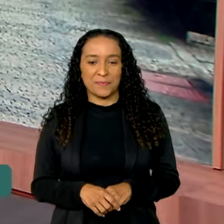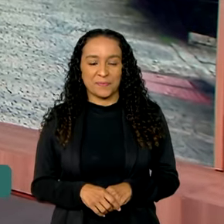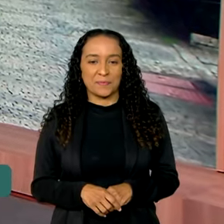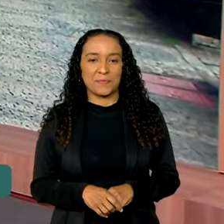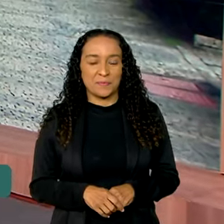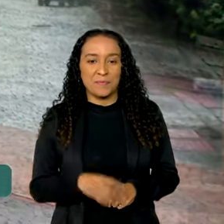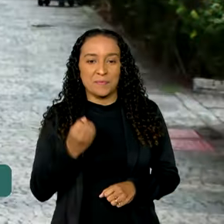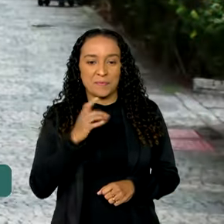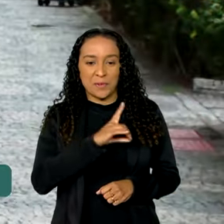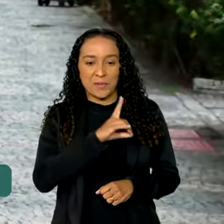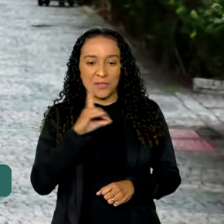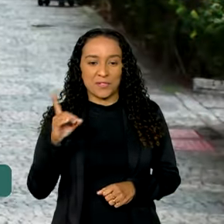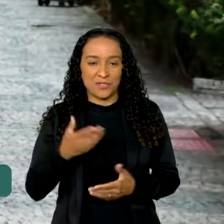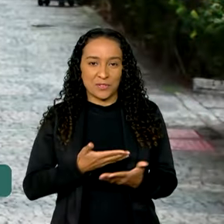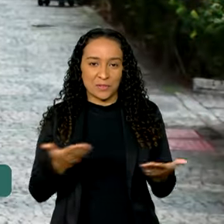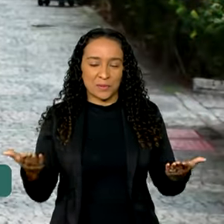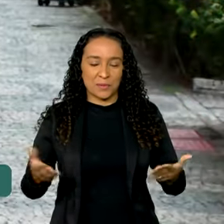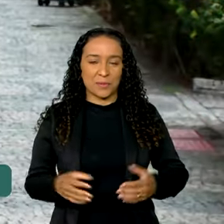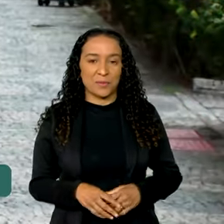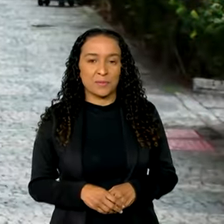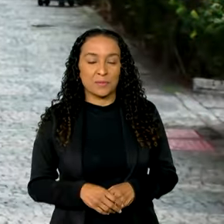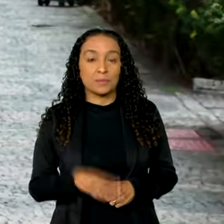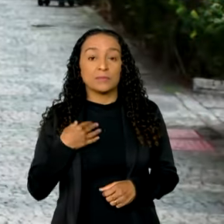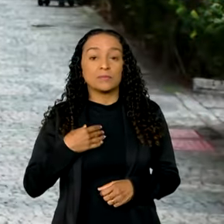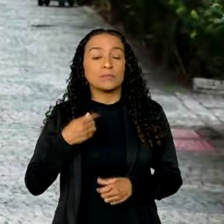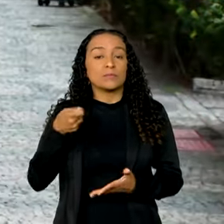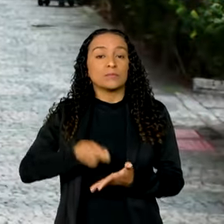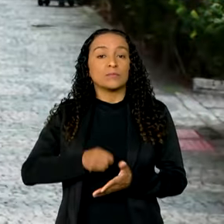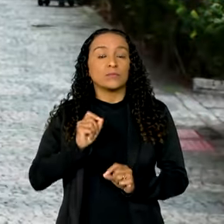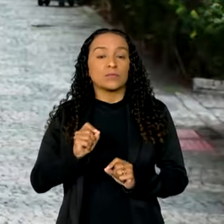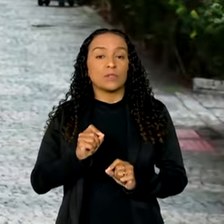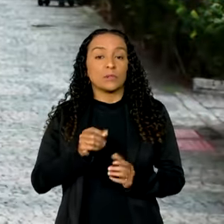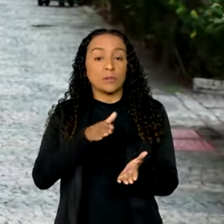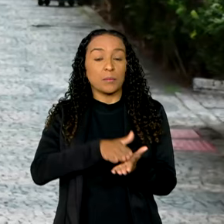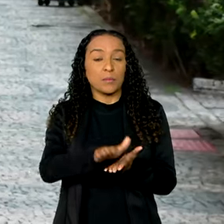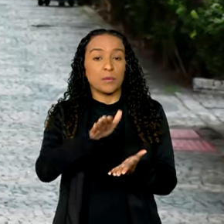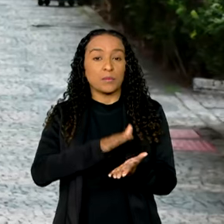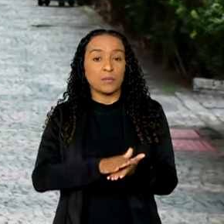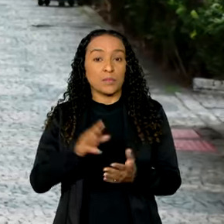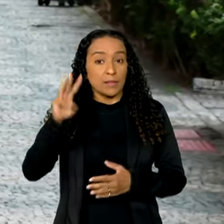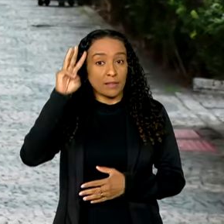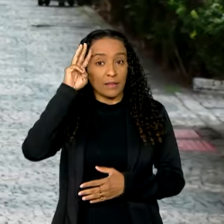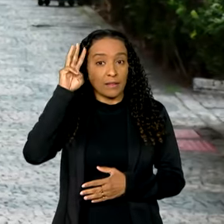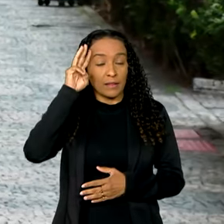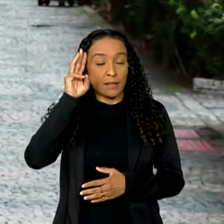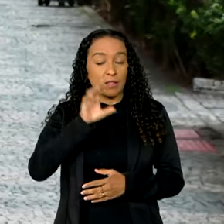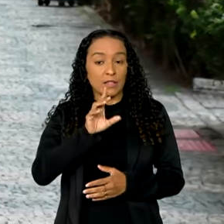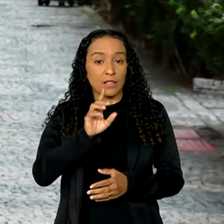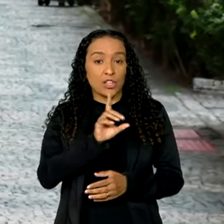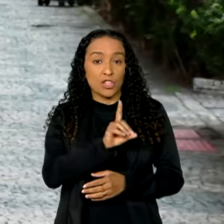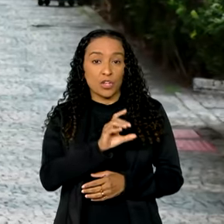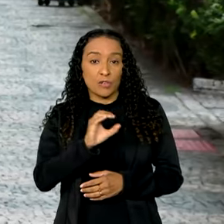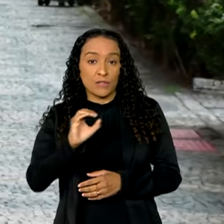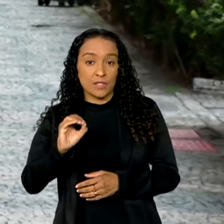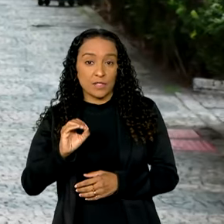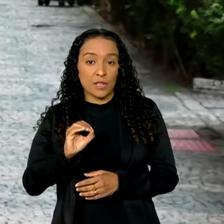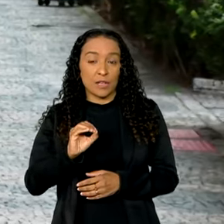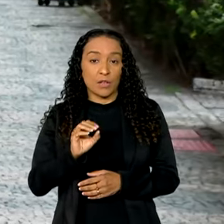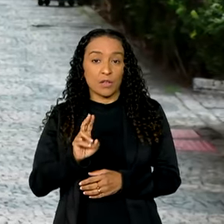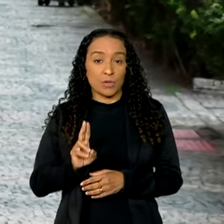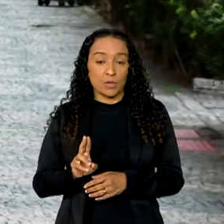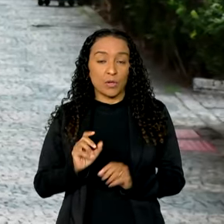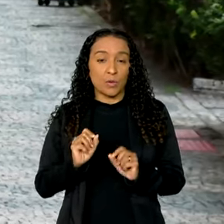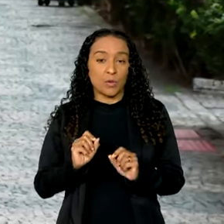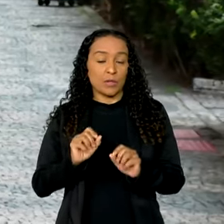Bom dia, Vanessa. Bom dia a todos. A determinação foi publicada nesta terça-feira no Diário Oficial da União